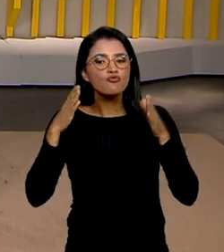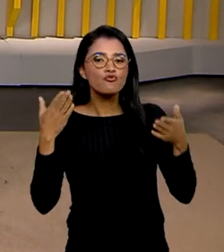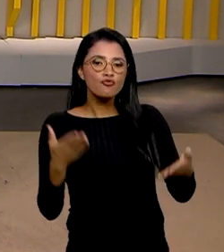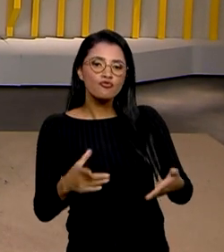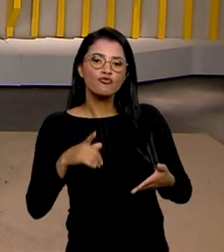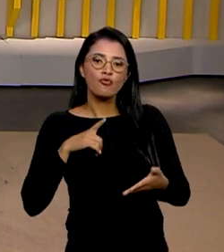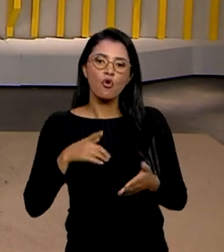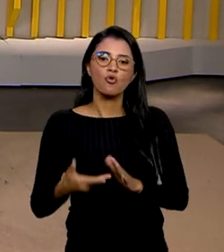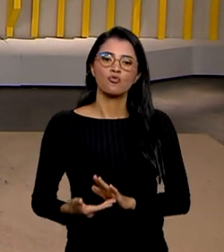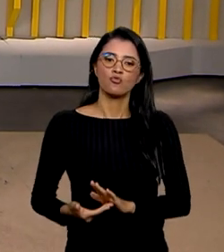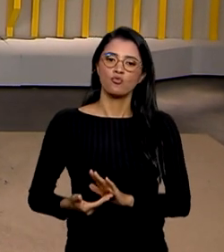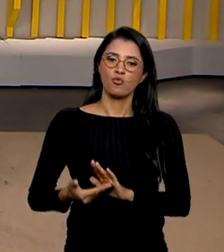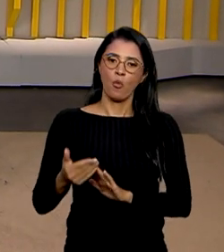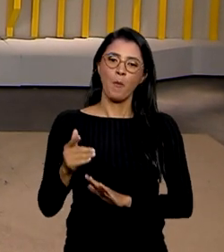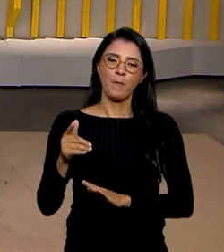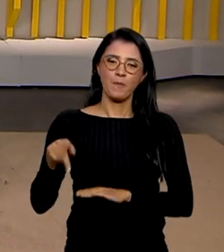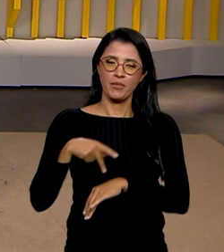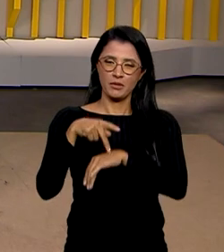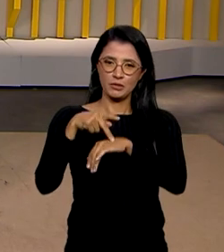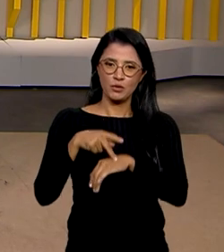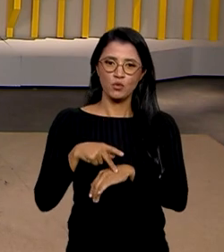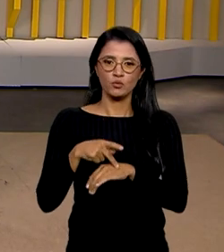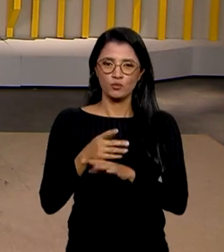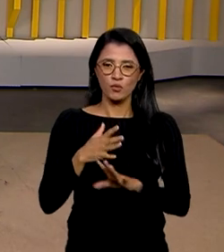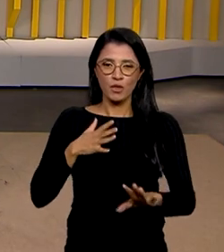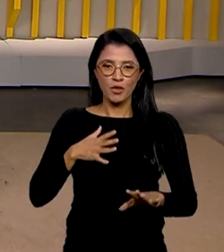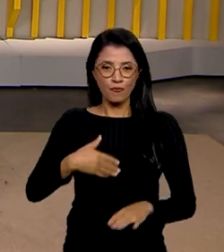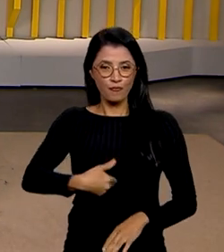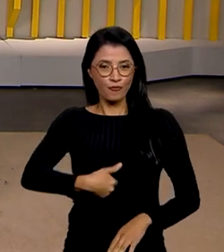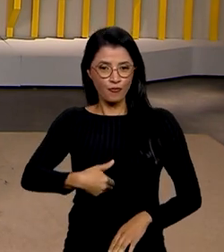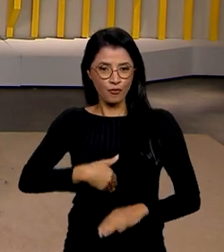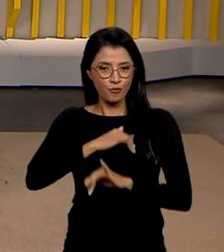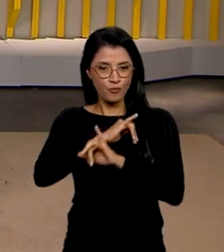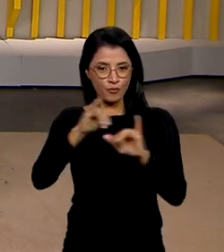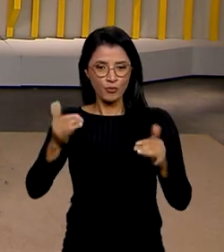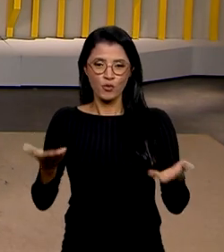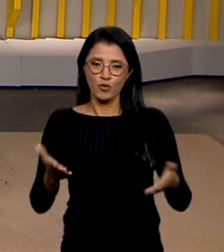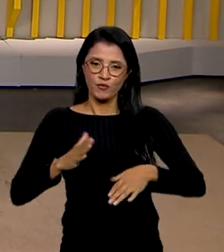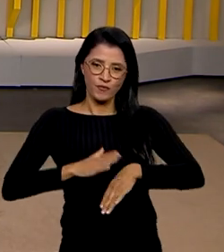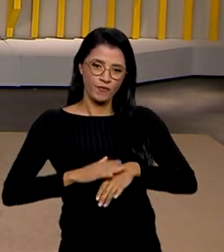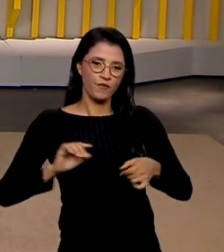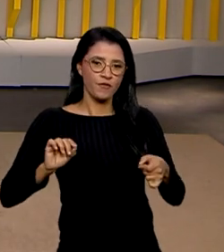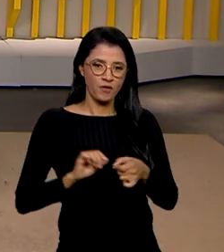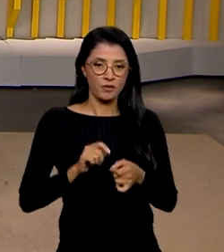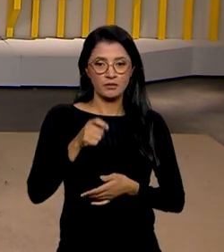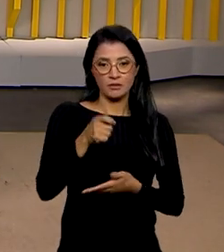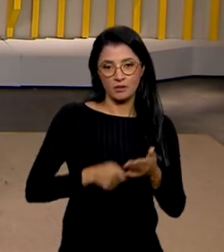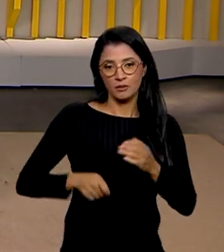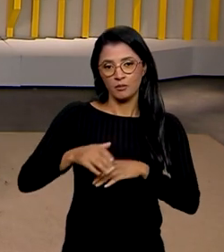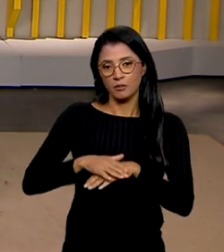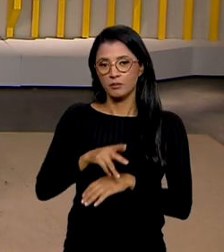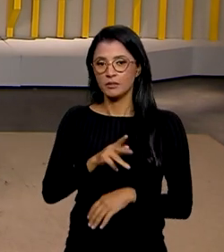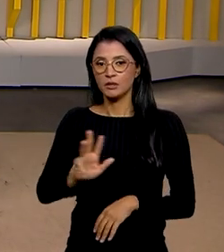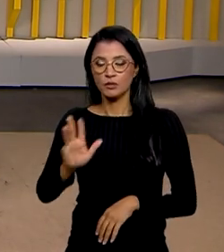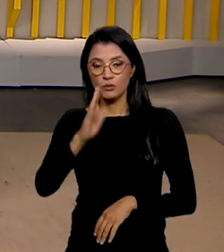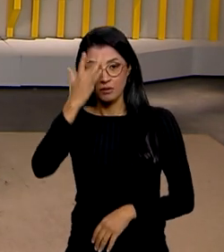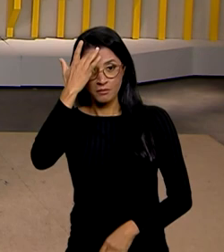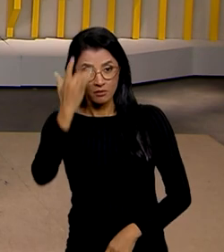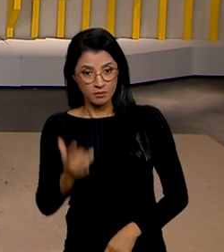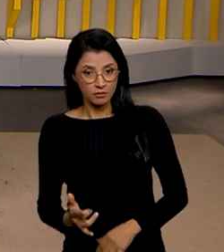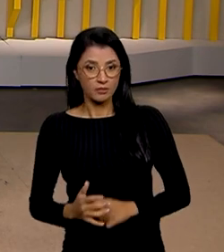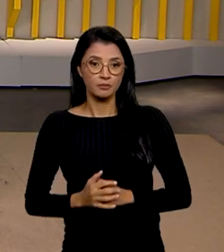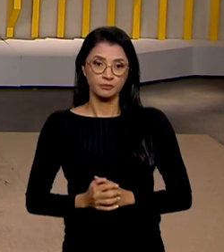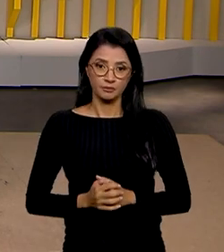em retirar o Brasil do mapa da fome. O anúncio do programa foi feito hoje e será assinado pelo presidente Lula amanhã.